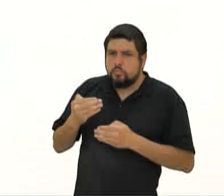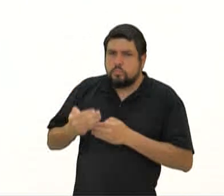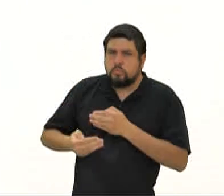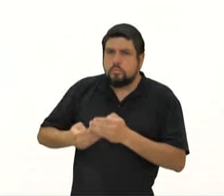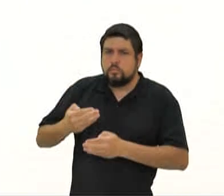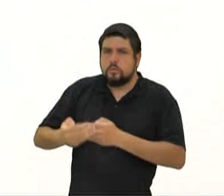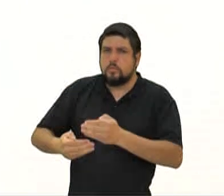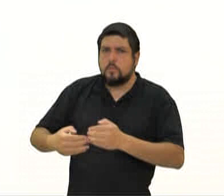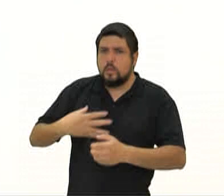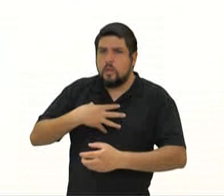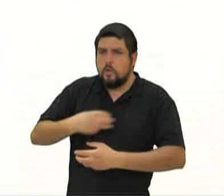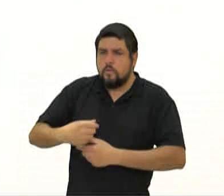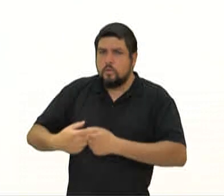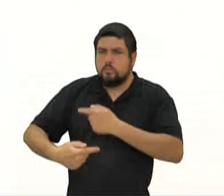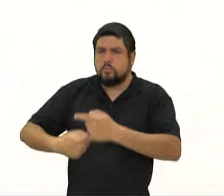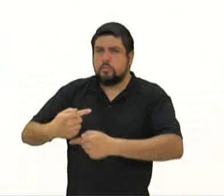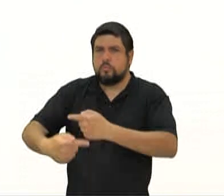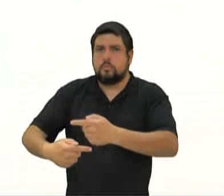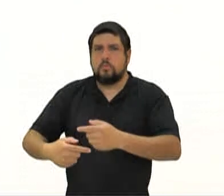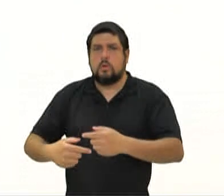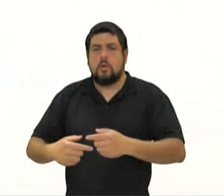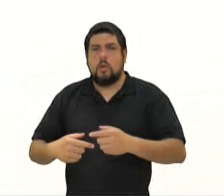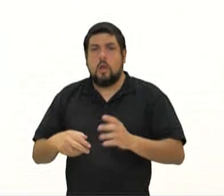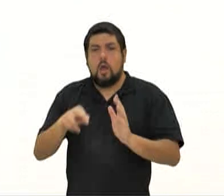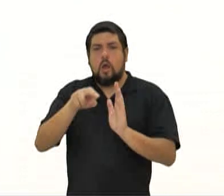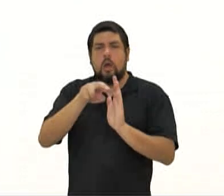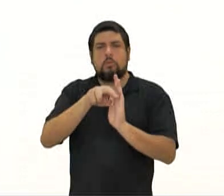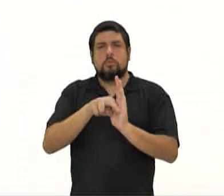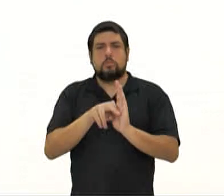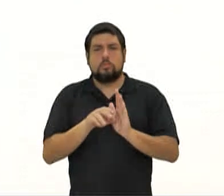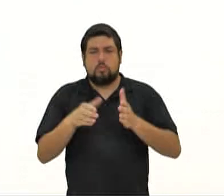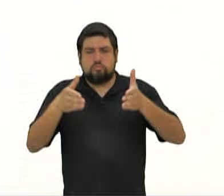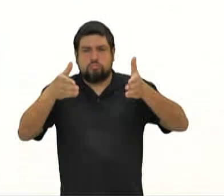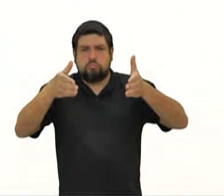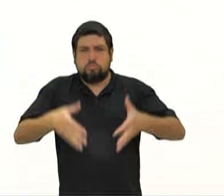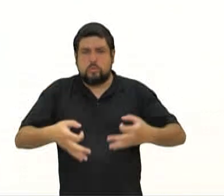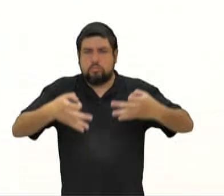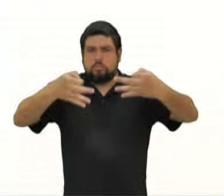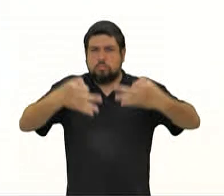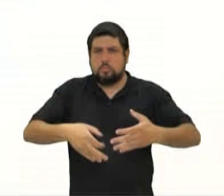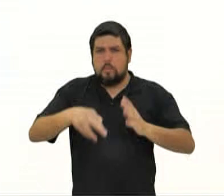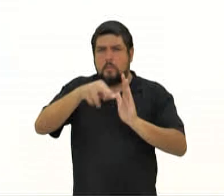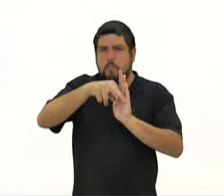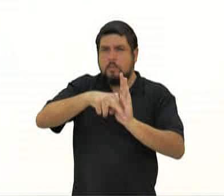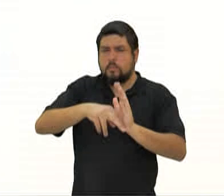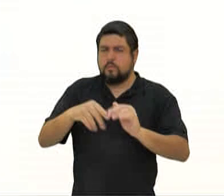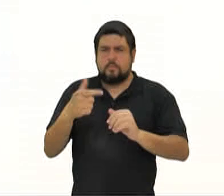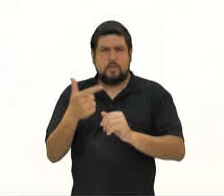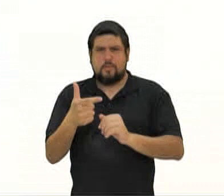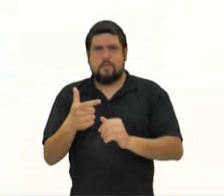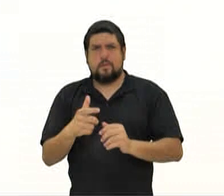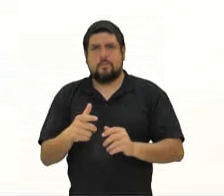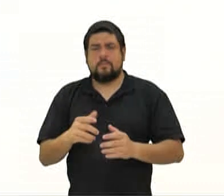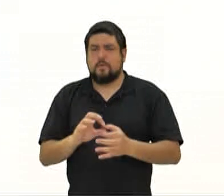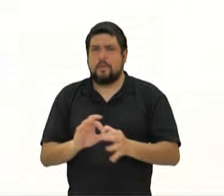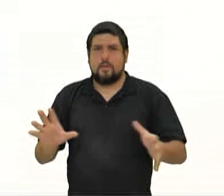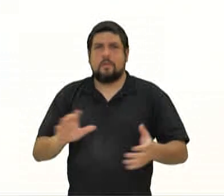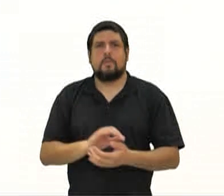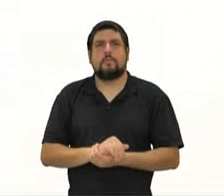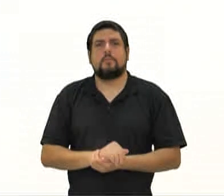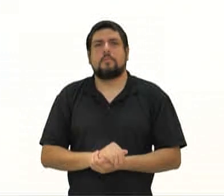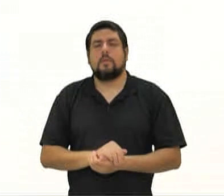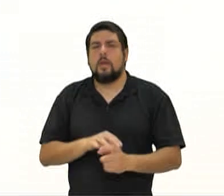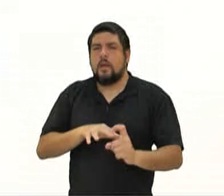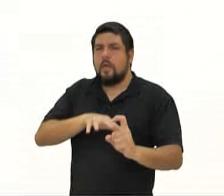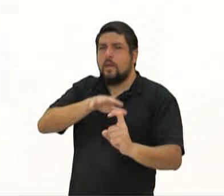A religião grega não era formada por verdades absolutas, nem havia um corpo de sacerdotes específicos para essa função. E a mitologia grega? Eu